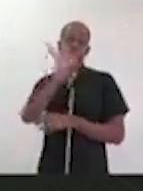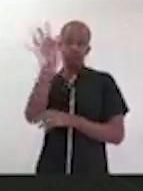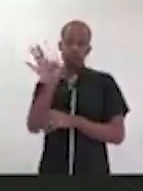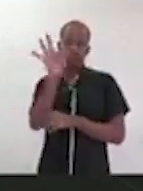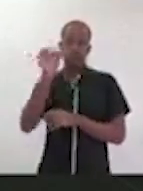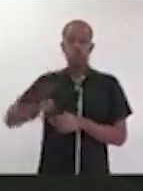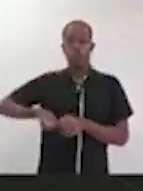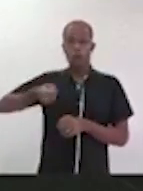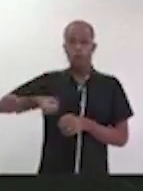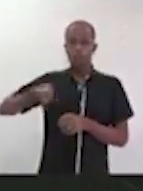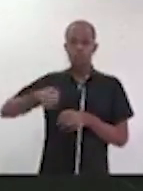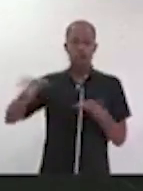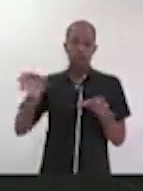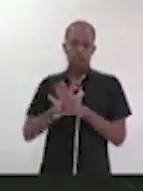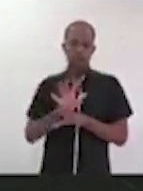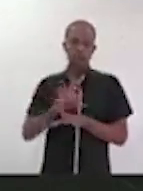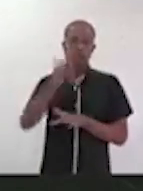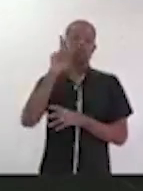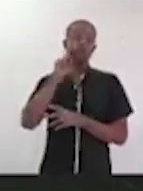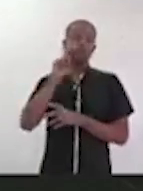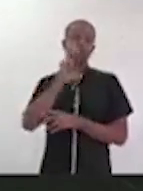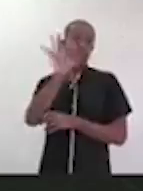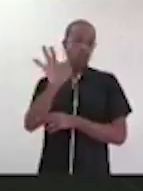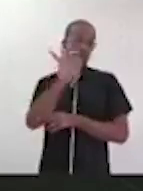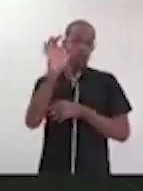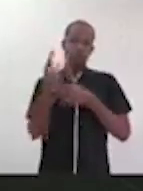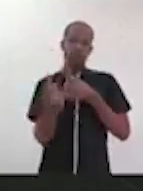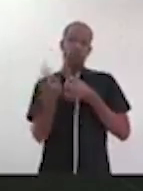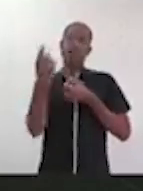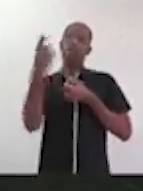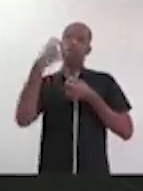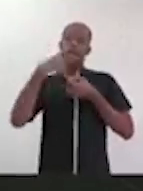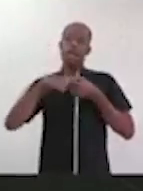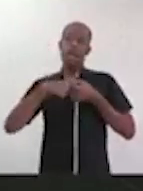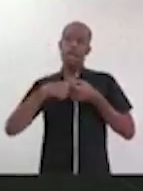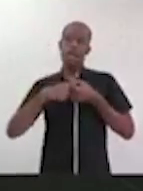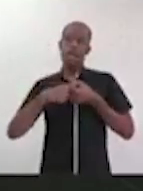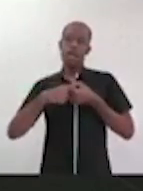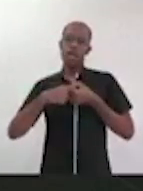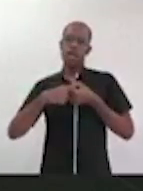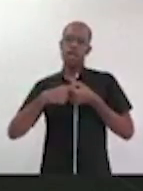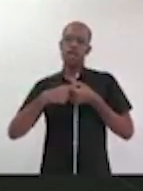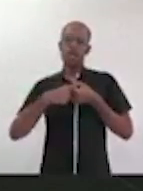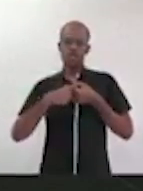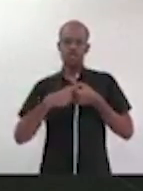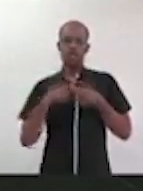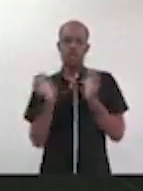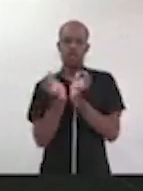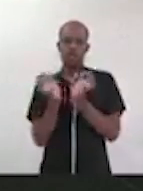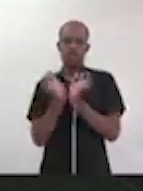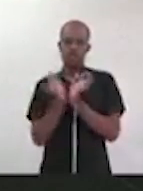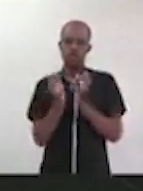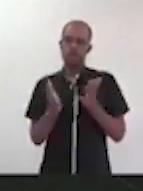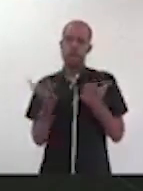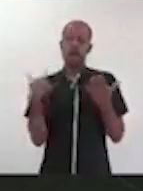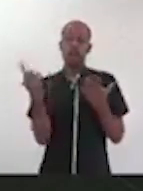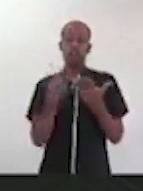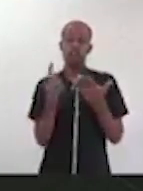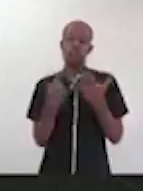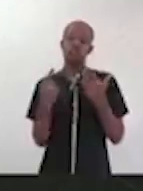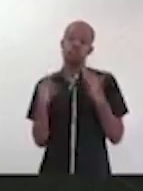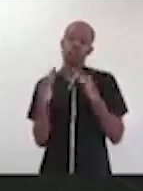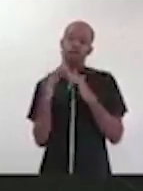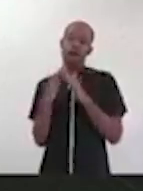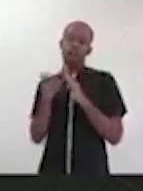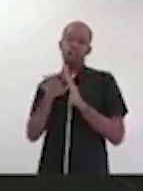completa e eu voltei para a minha comunidade, eu cresci em uma comunidade periférica, nós moramos em uma casa de ocupação e eu